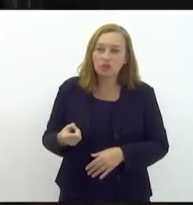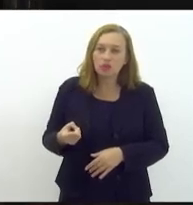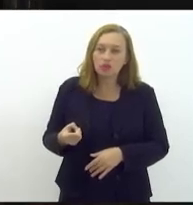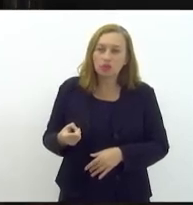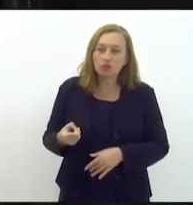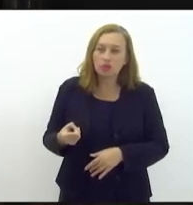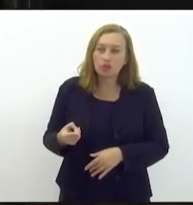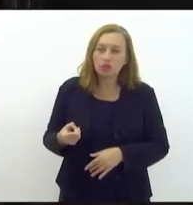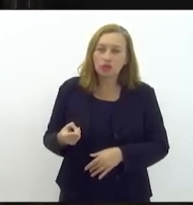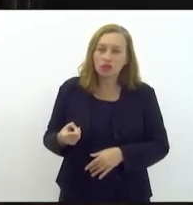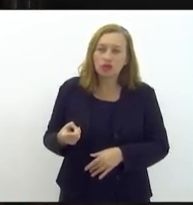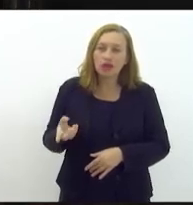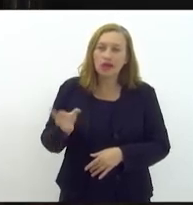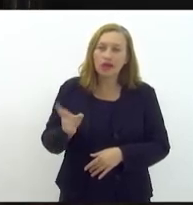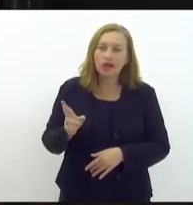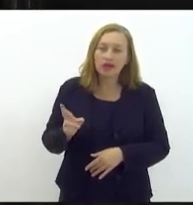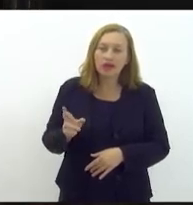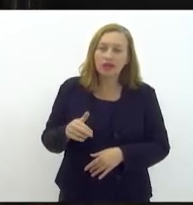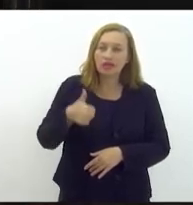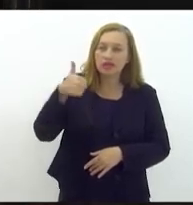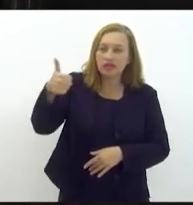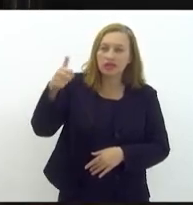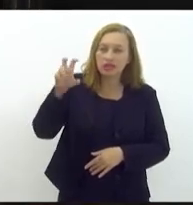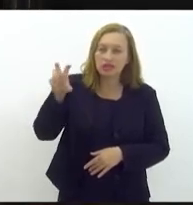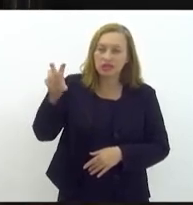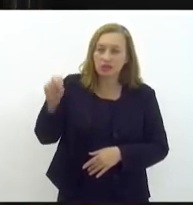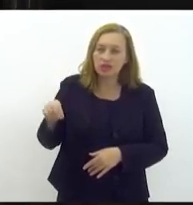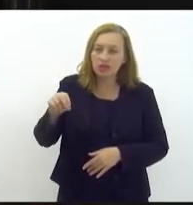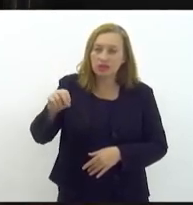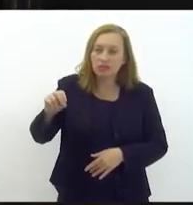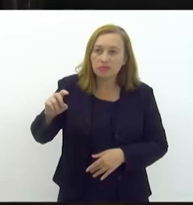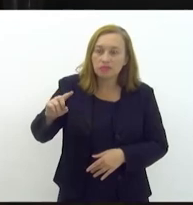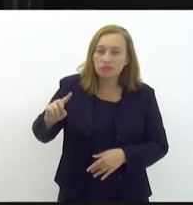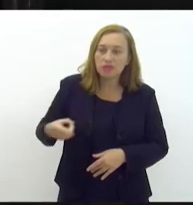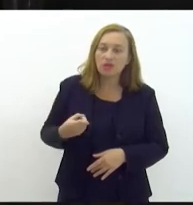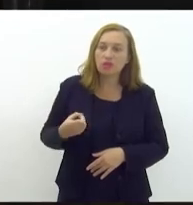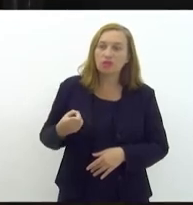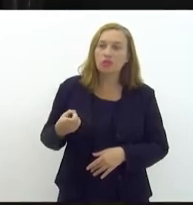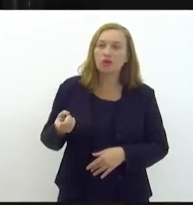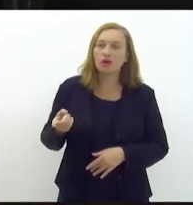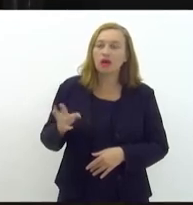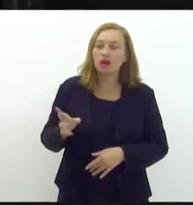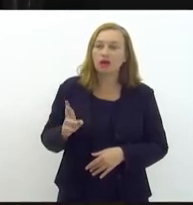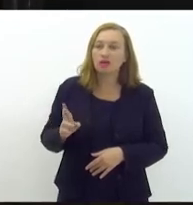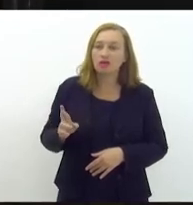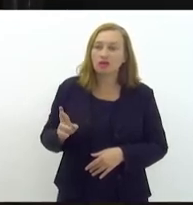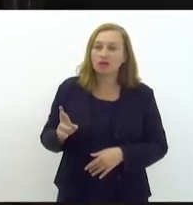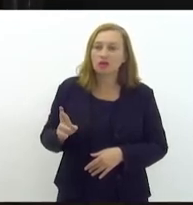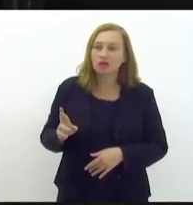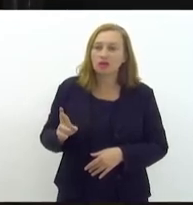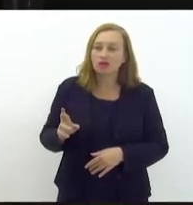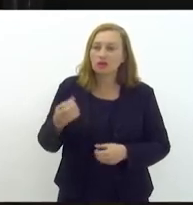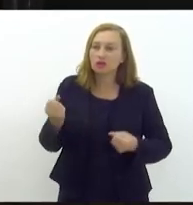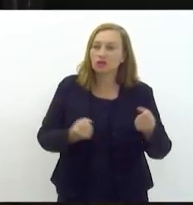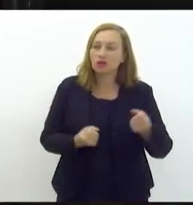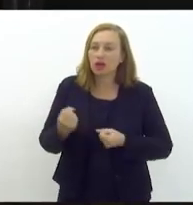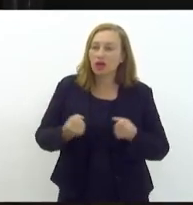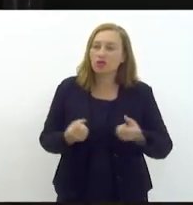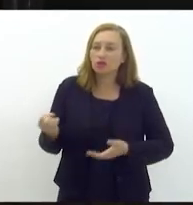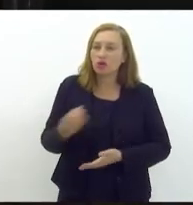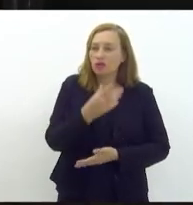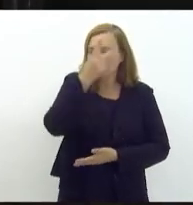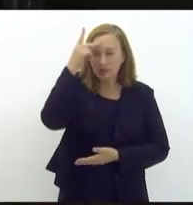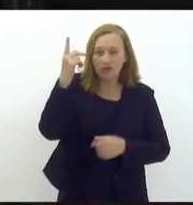70 mil reais para 150 mil reais na aquisição de veículos novos para pessoas